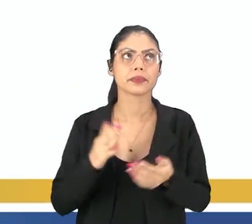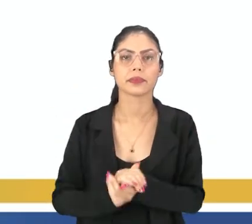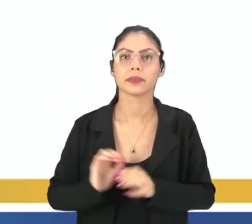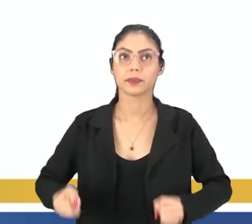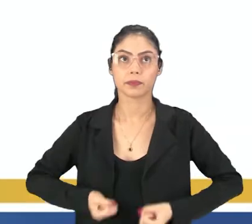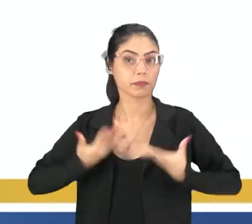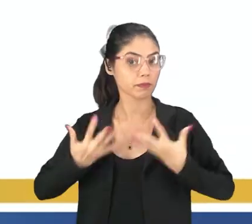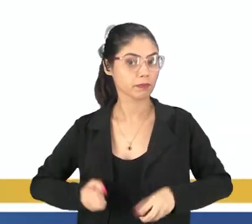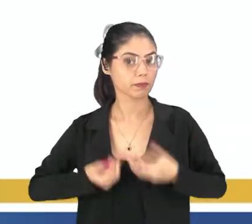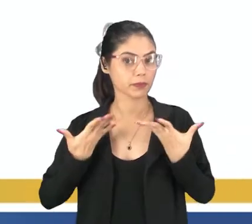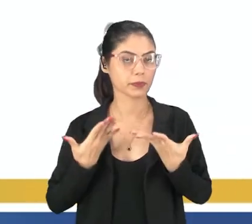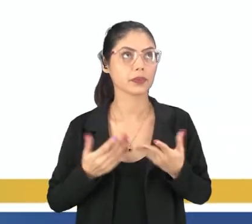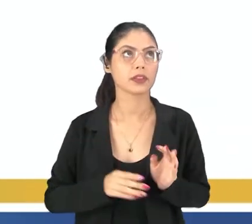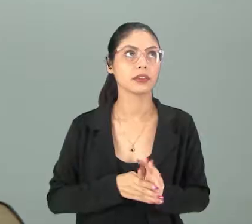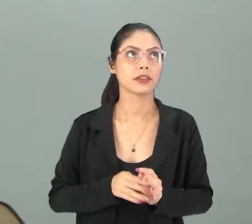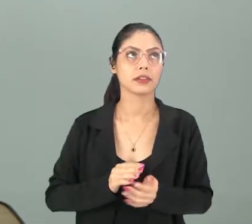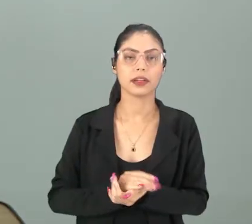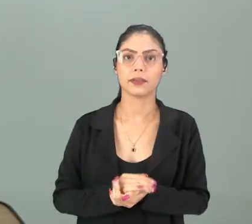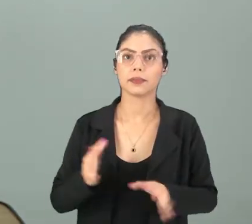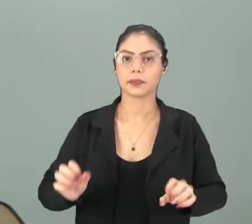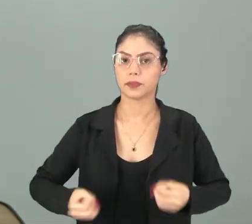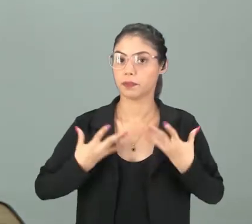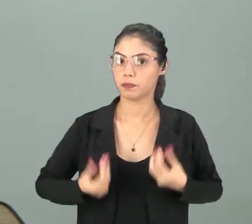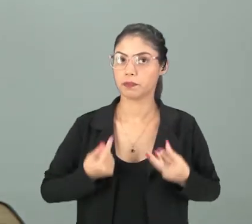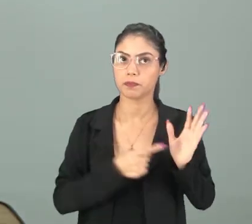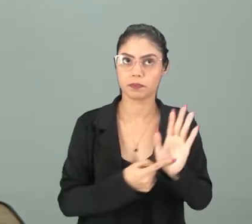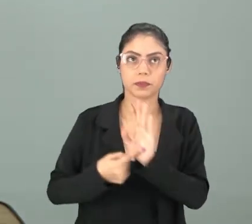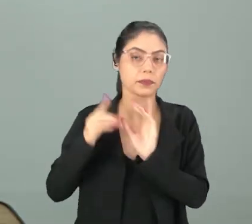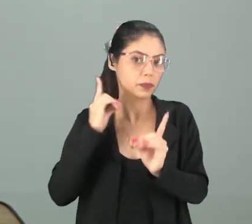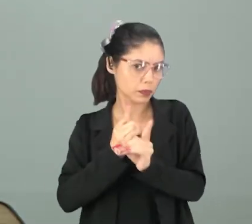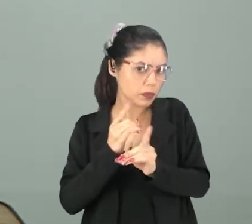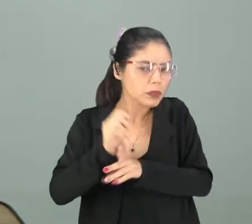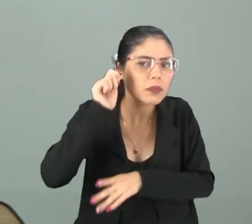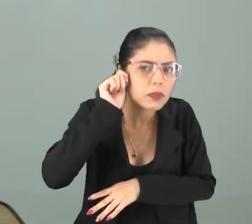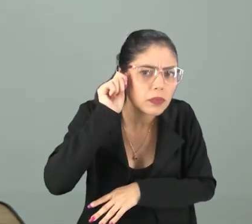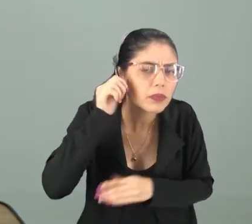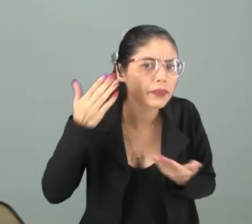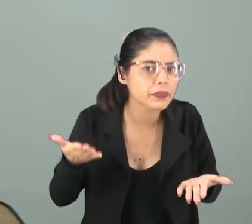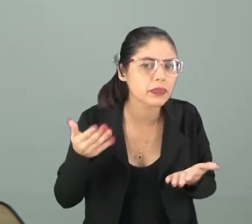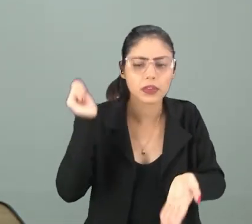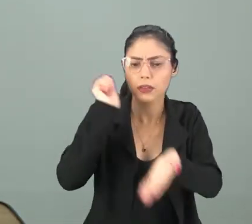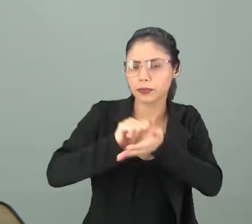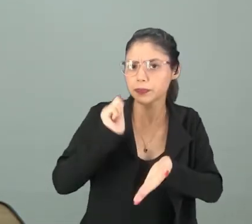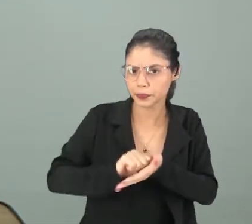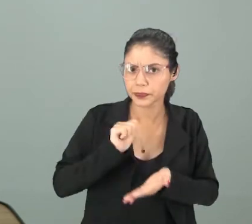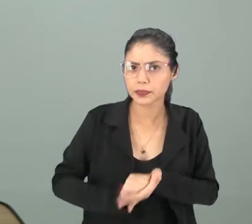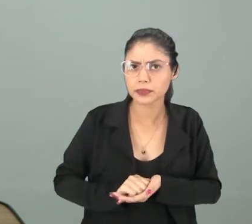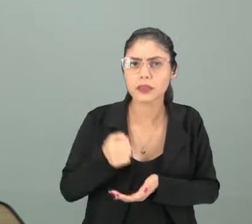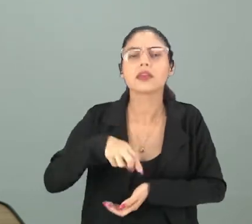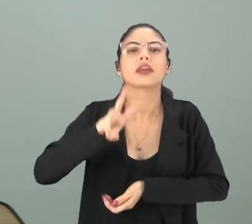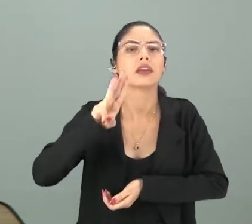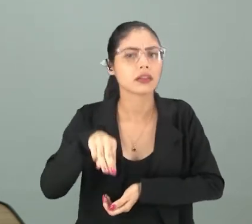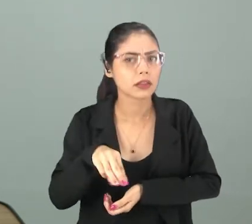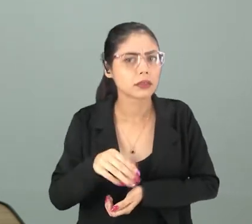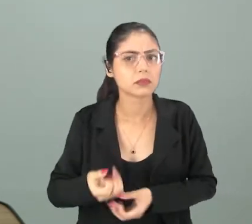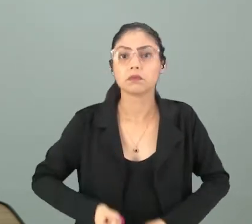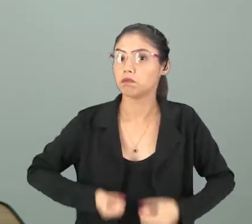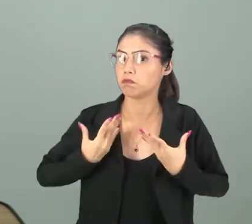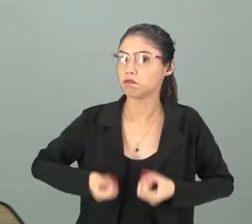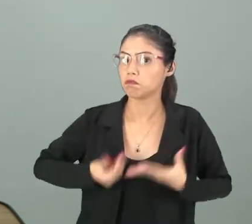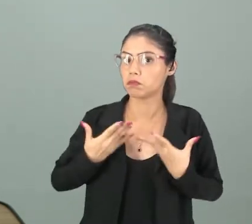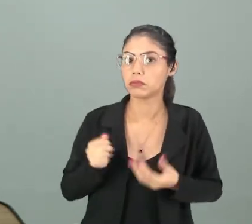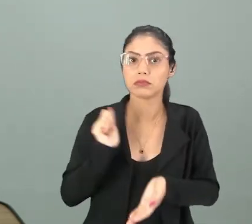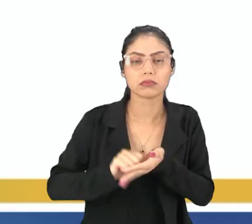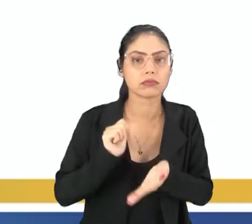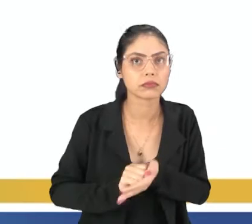poema? Nós vamos geralmente encontrar o autor Quem escreveu, né? Quem foi que escreveu esse poema?